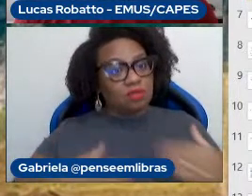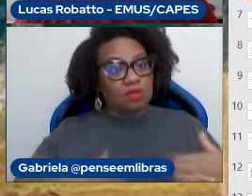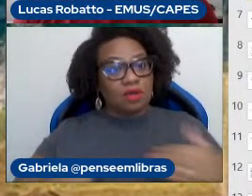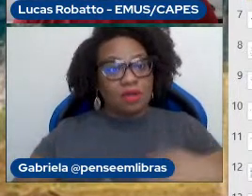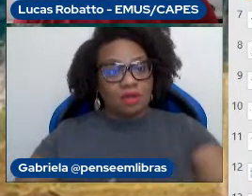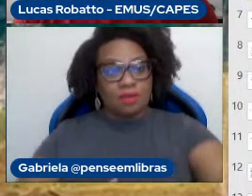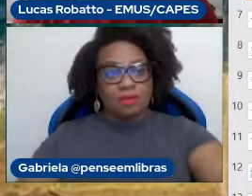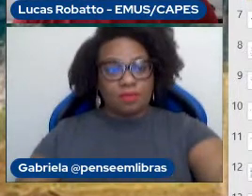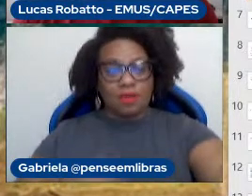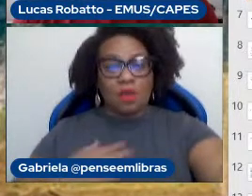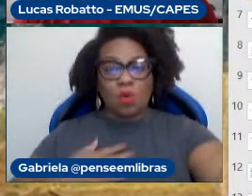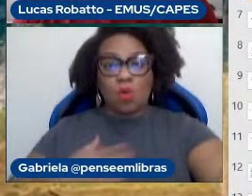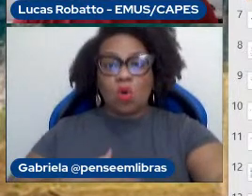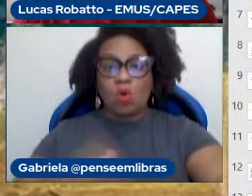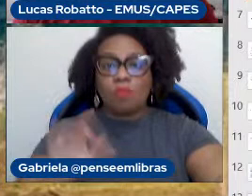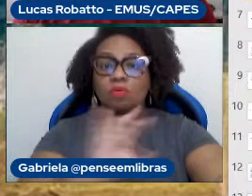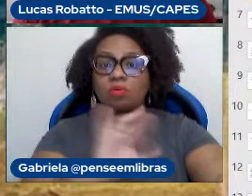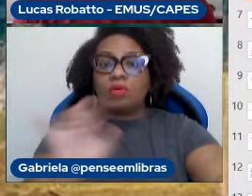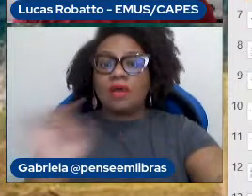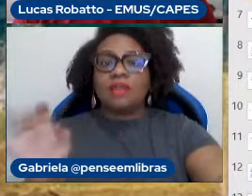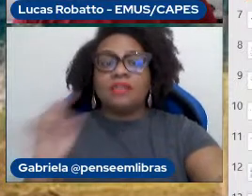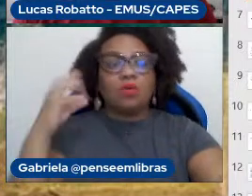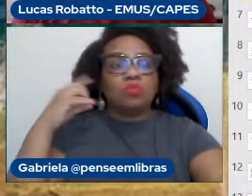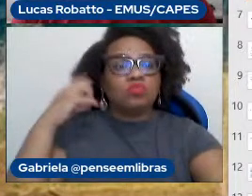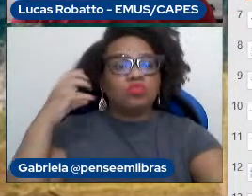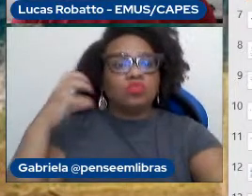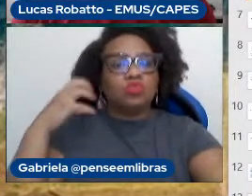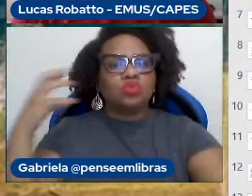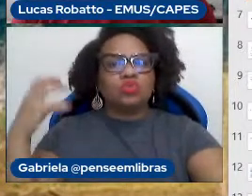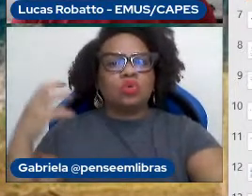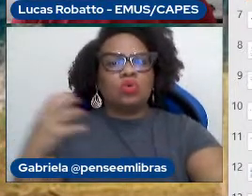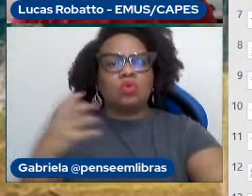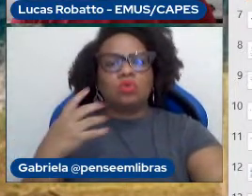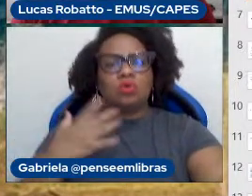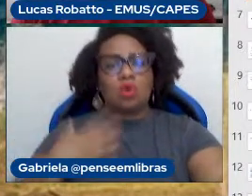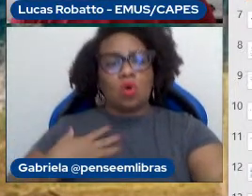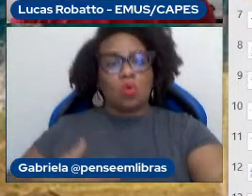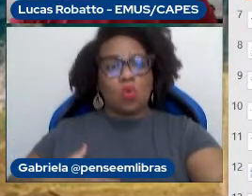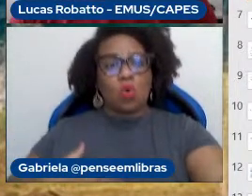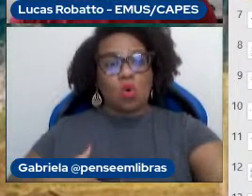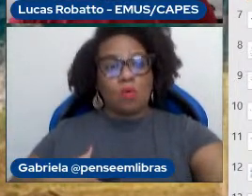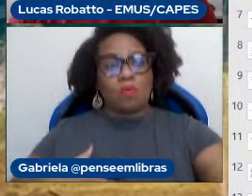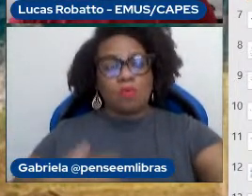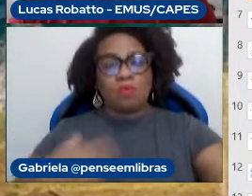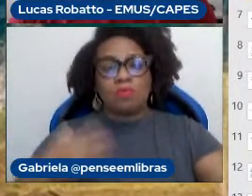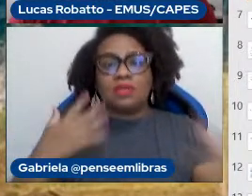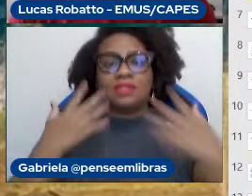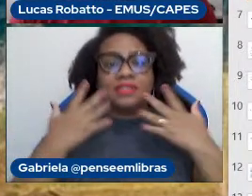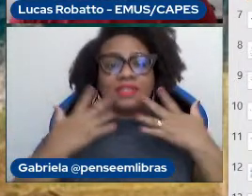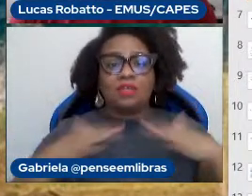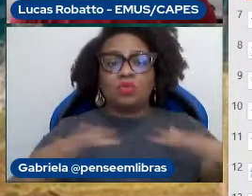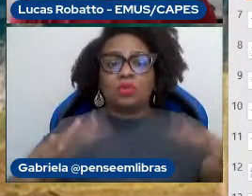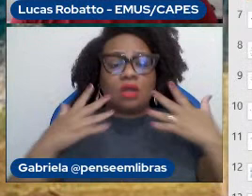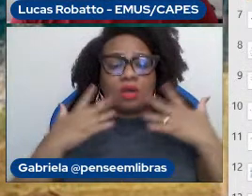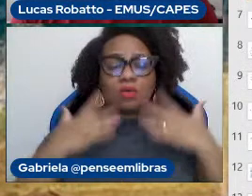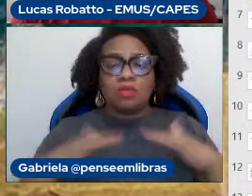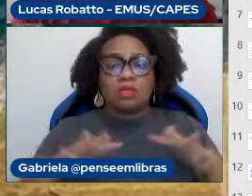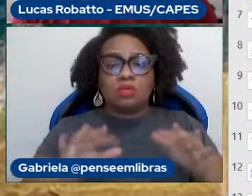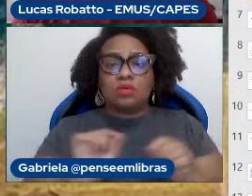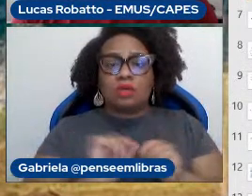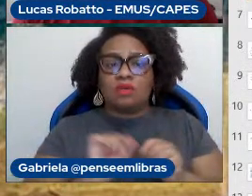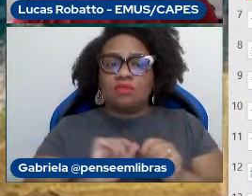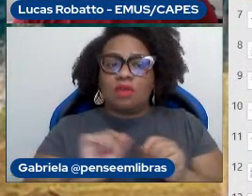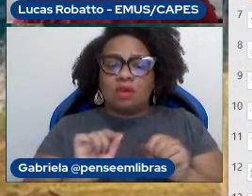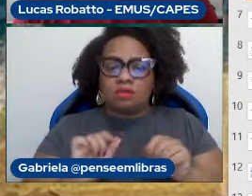som. Ou seja, o corpo não é naturalmente desenvolvido para tocar